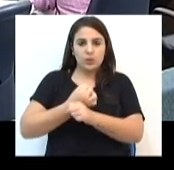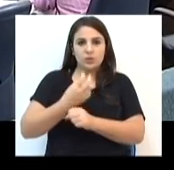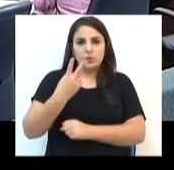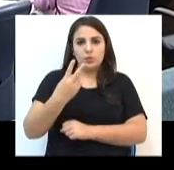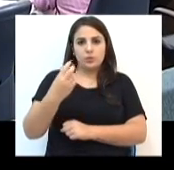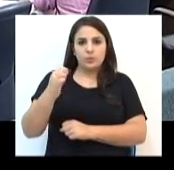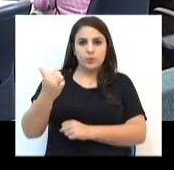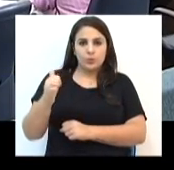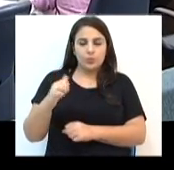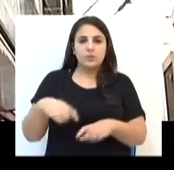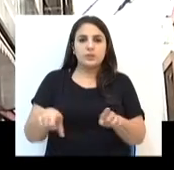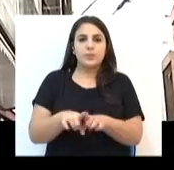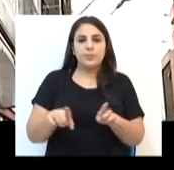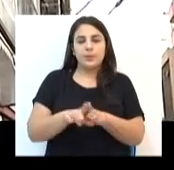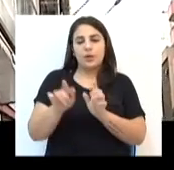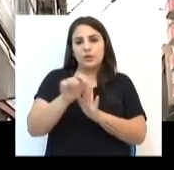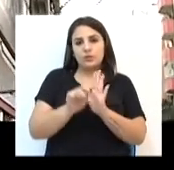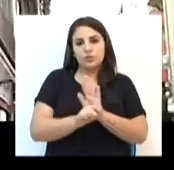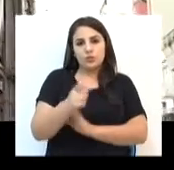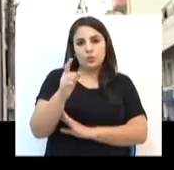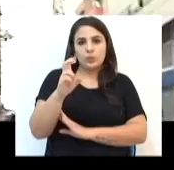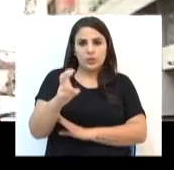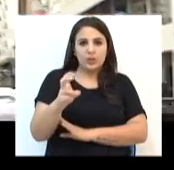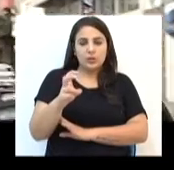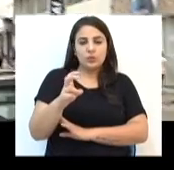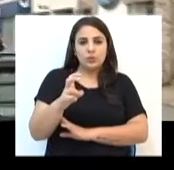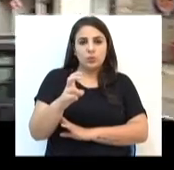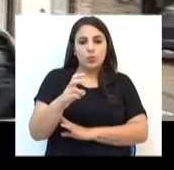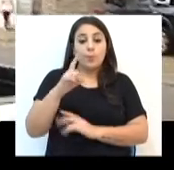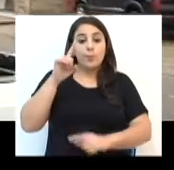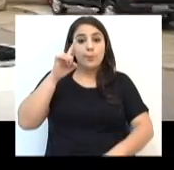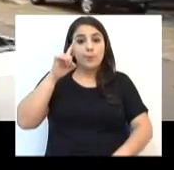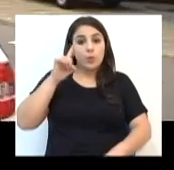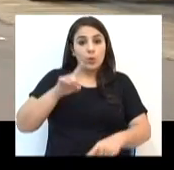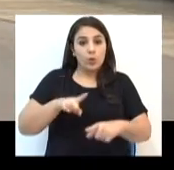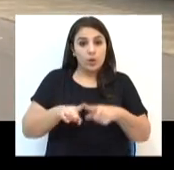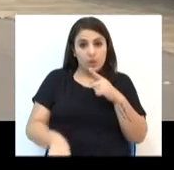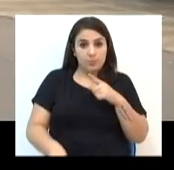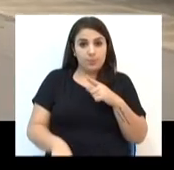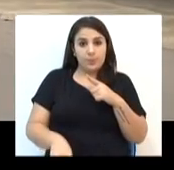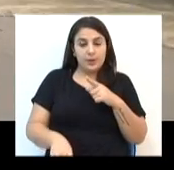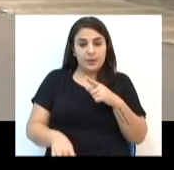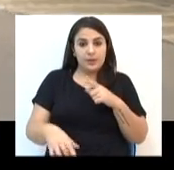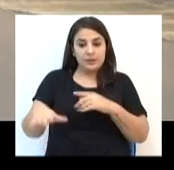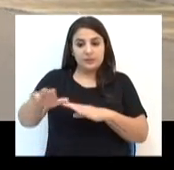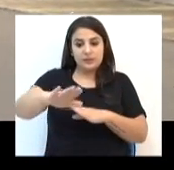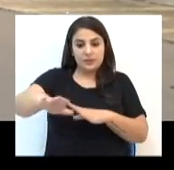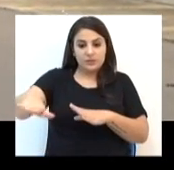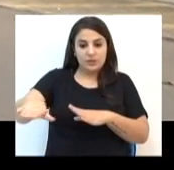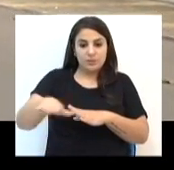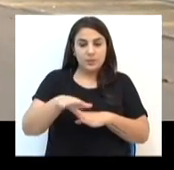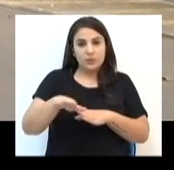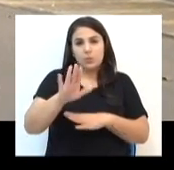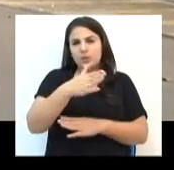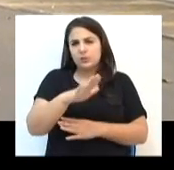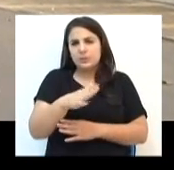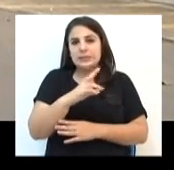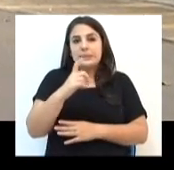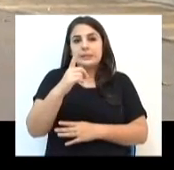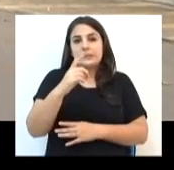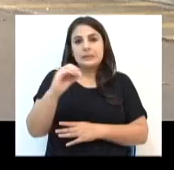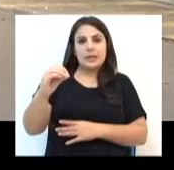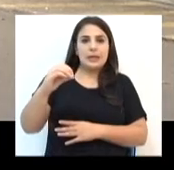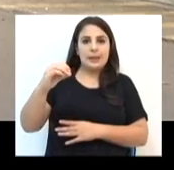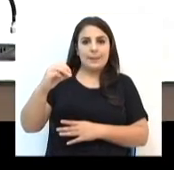de 2011. O artigo 5º da norma proíbe o estacionamento num raio de 100 metros dos postos de